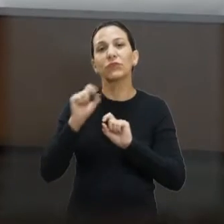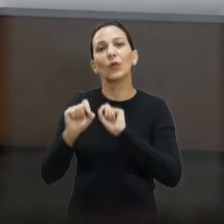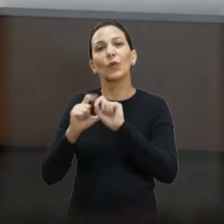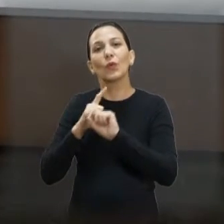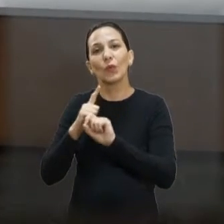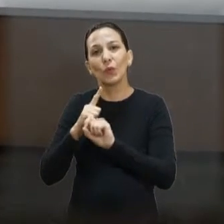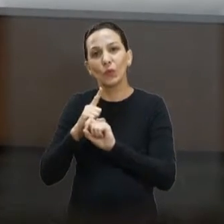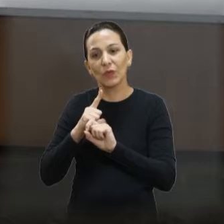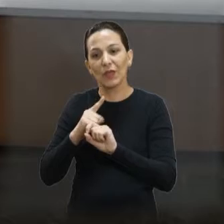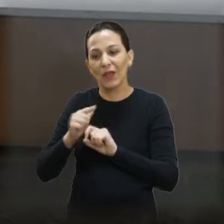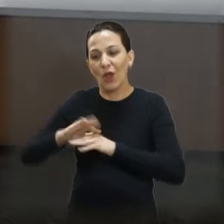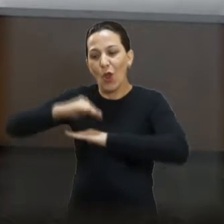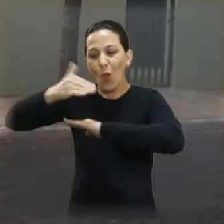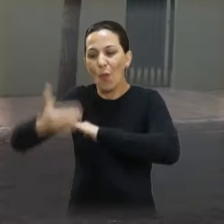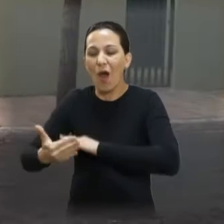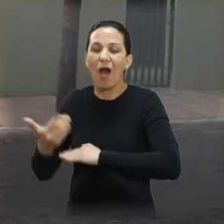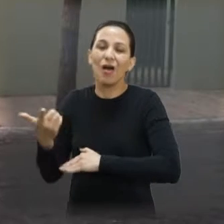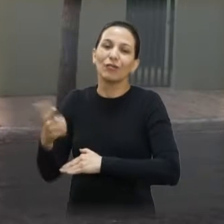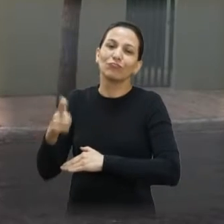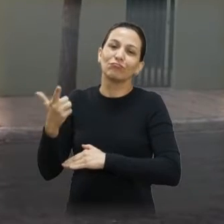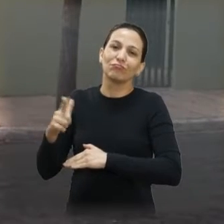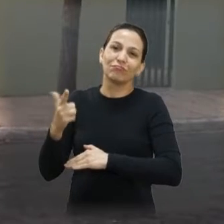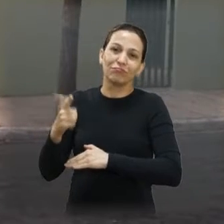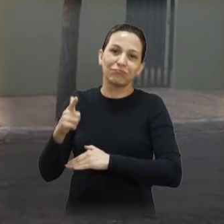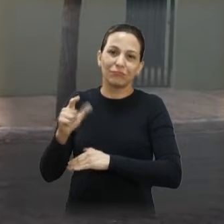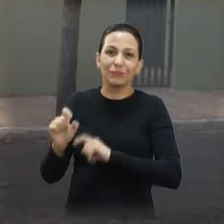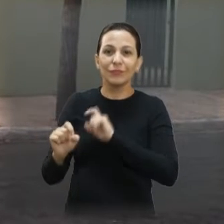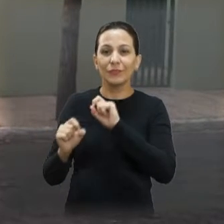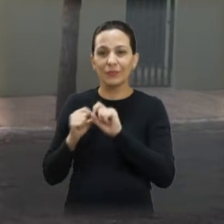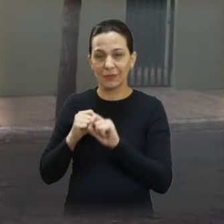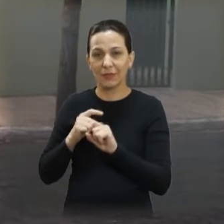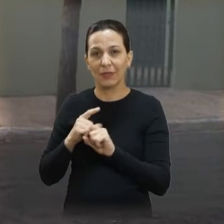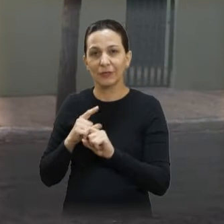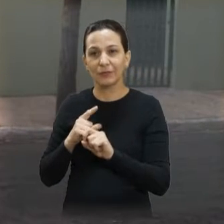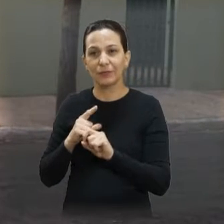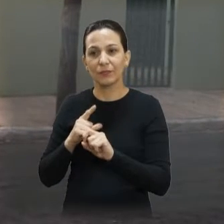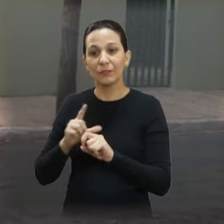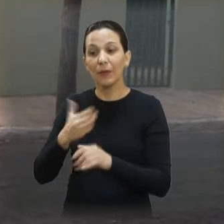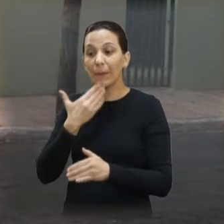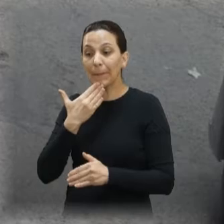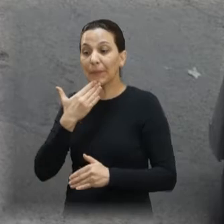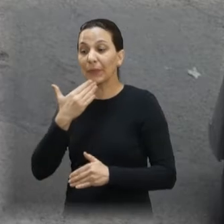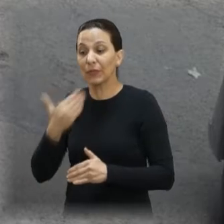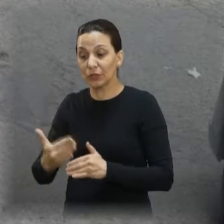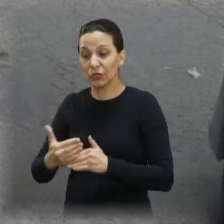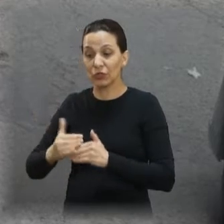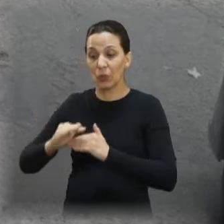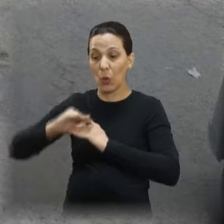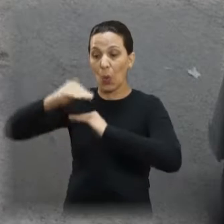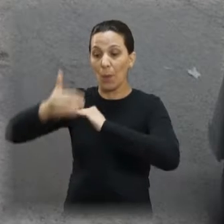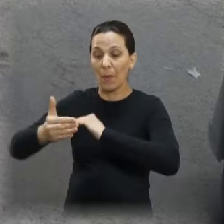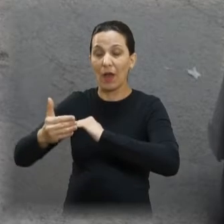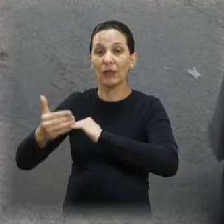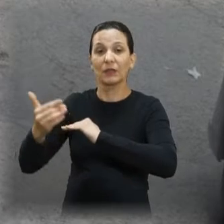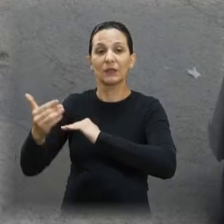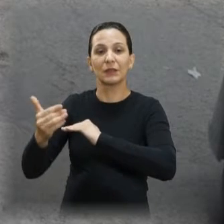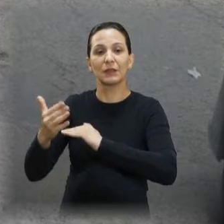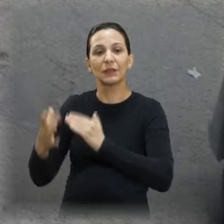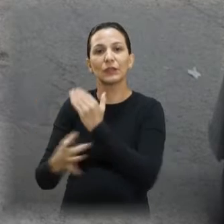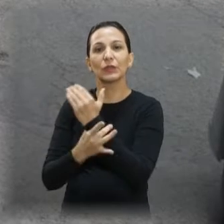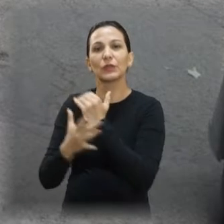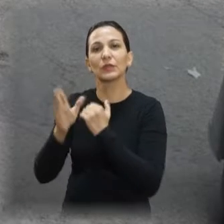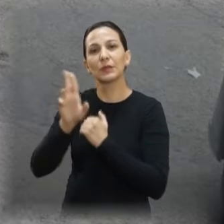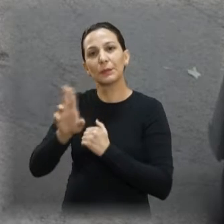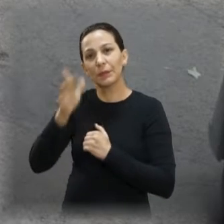né? Não tinha nenhuma lombada ali, tinha aqui perto do telétrico celular em cima, e depois eu solicitei essa mais embaixo, realmente trouxe segurança aos usuários.